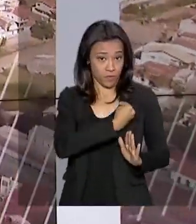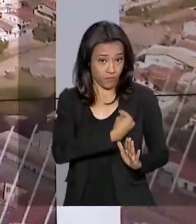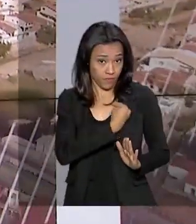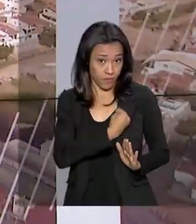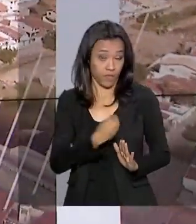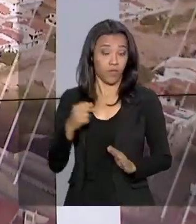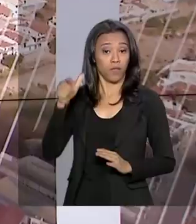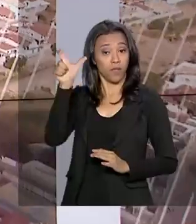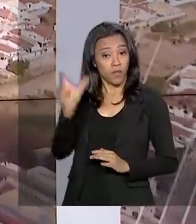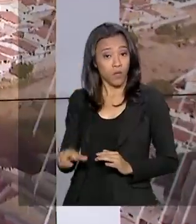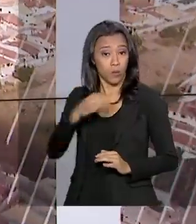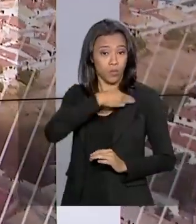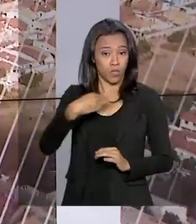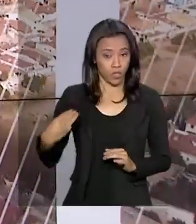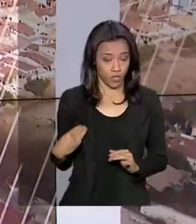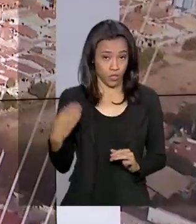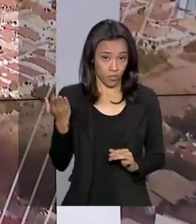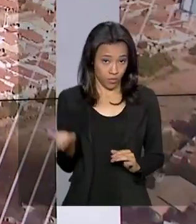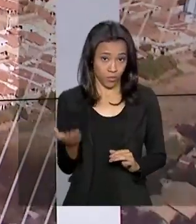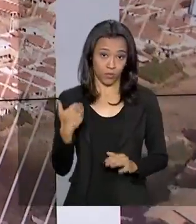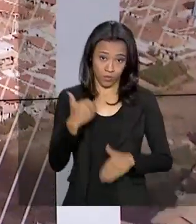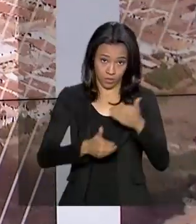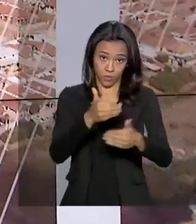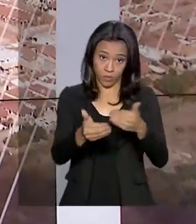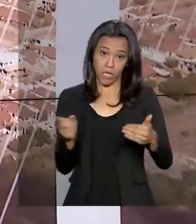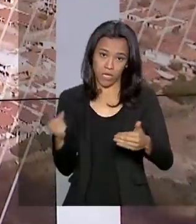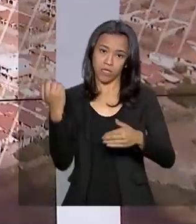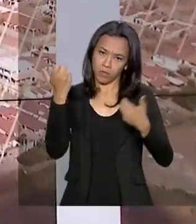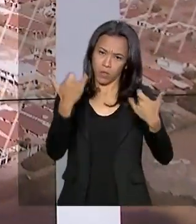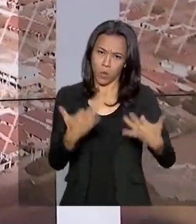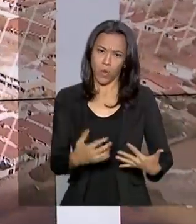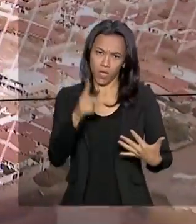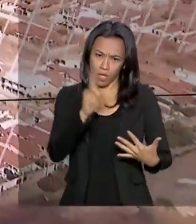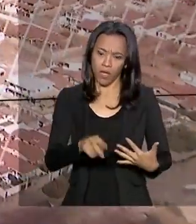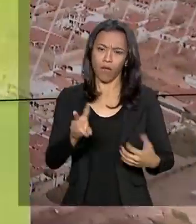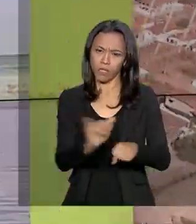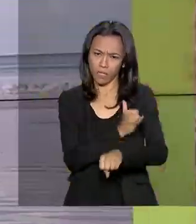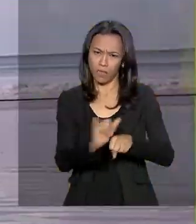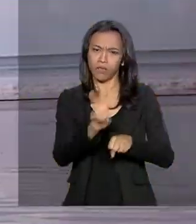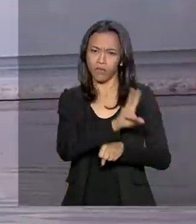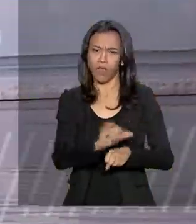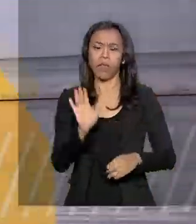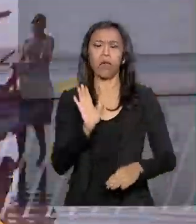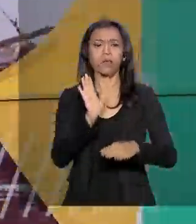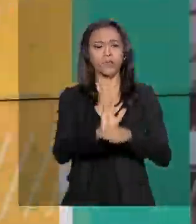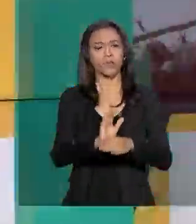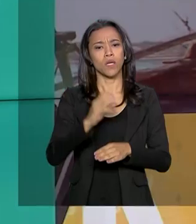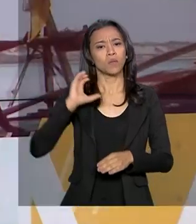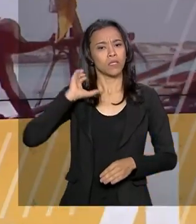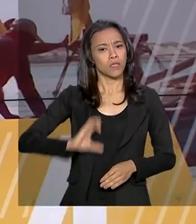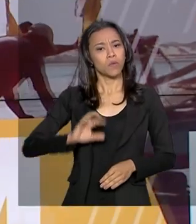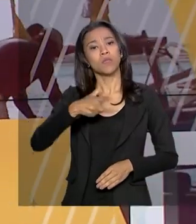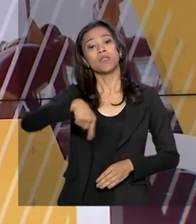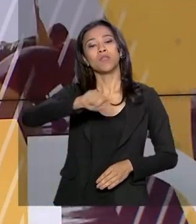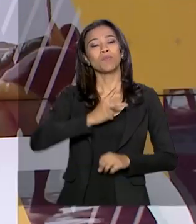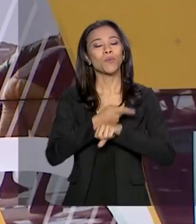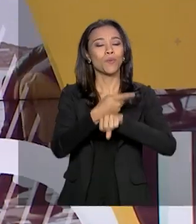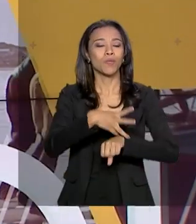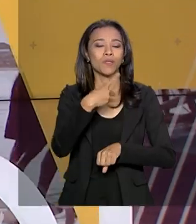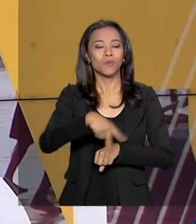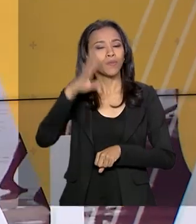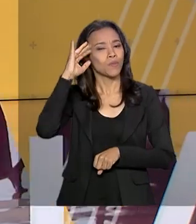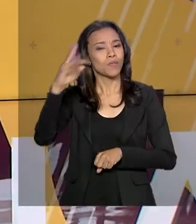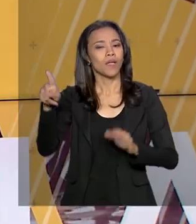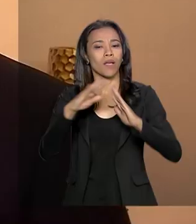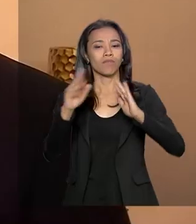ministro do Desenvolvimento Regional, Gustavo Canuto, essa é uma medida que vai facilitar a vida do cidadão que está em busca do sonho da casa